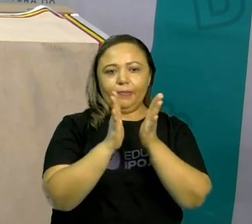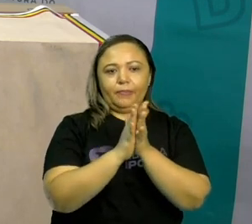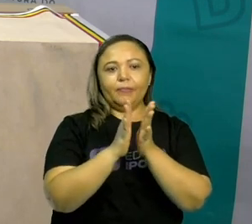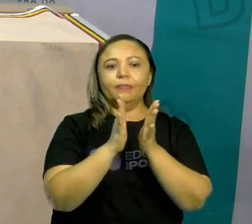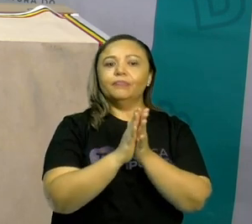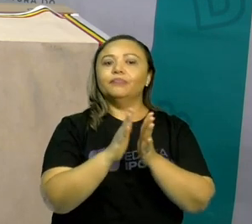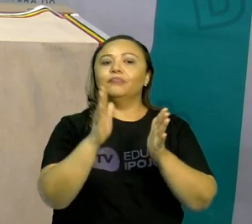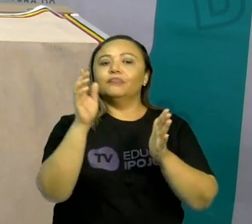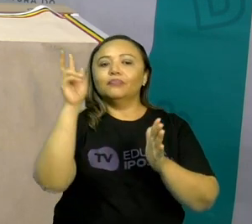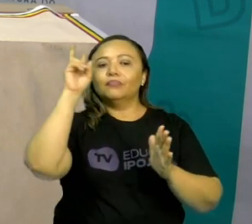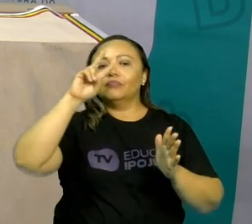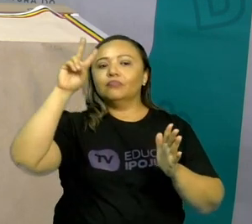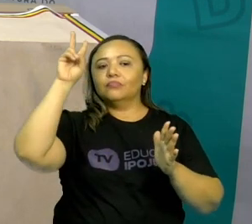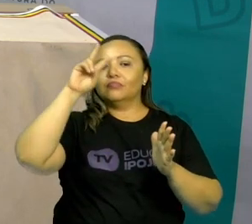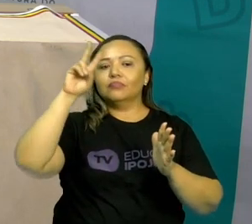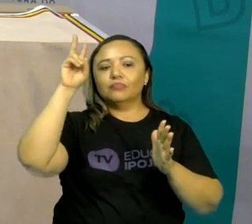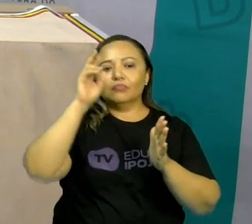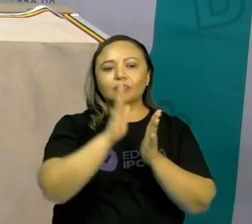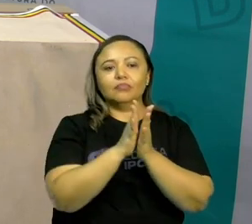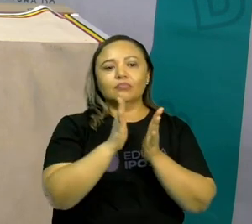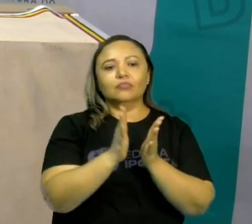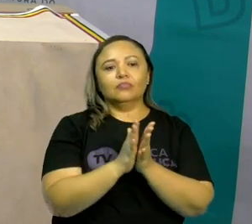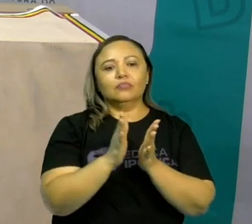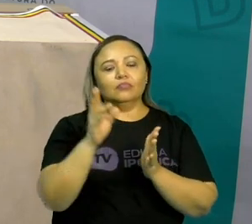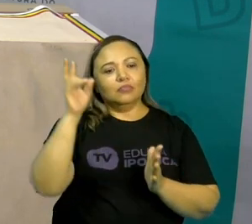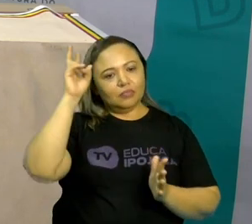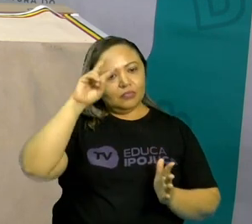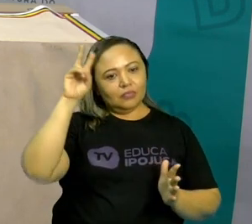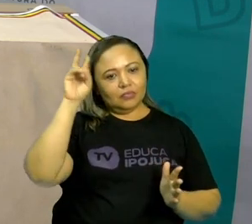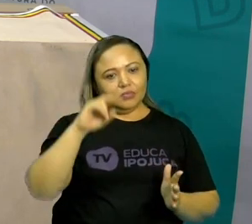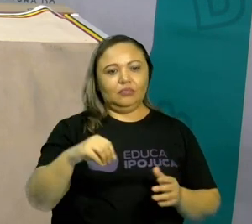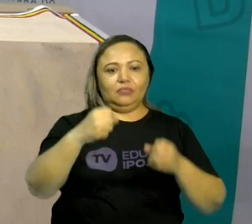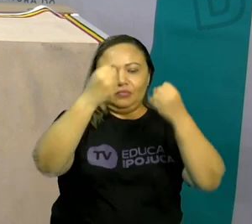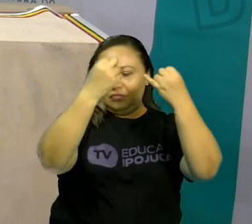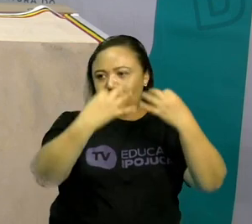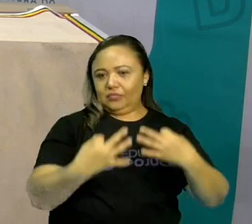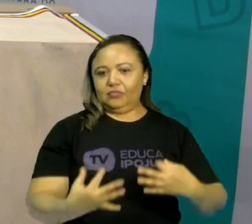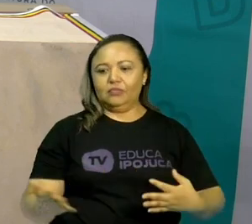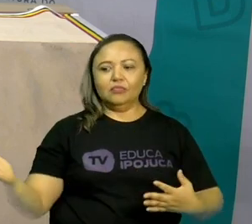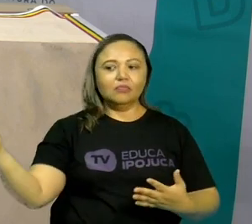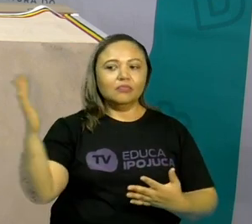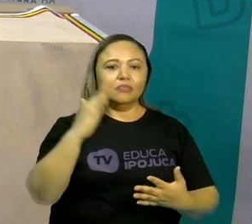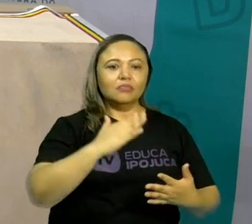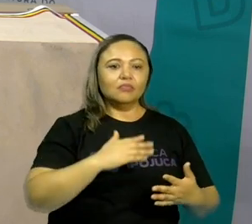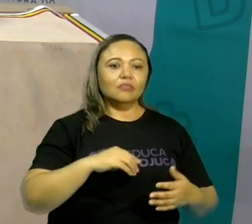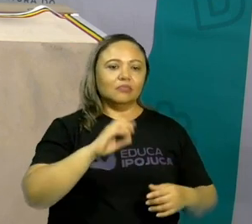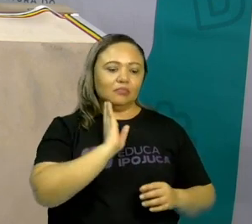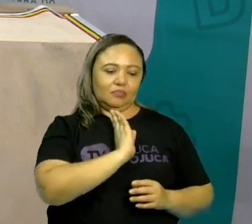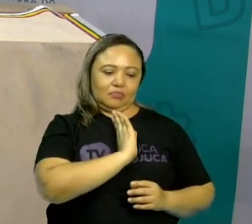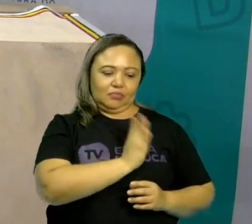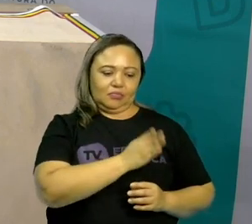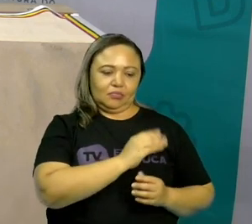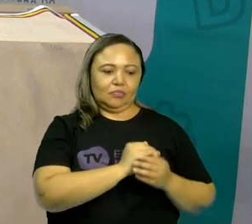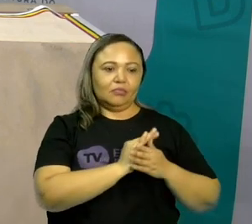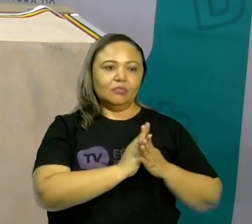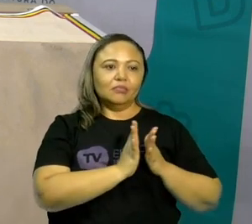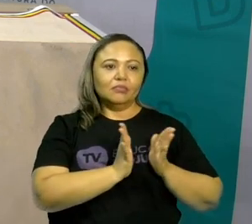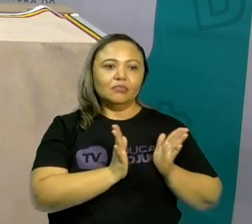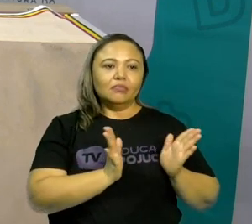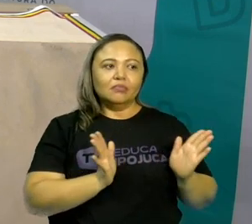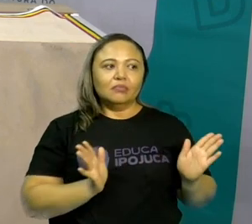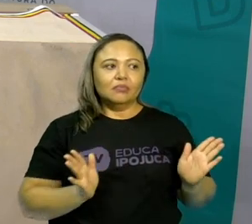a história, começar a contação, venha logo, minha gente, e abra o seu coração.